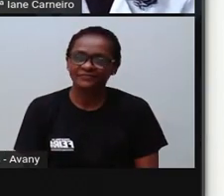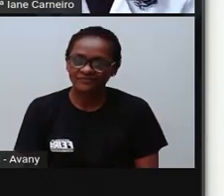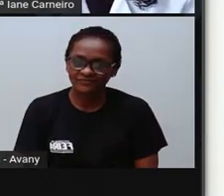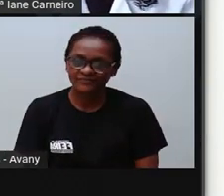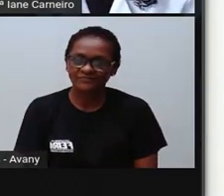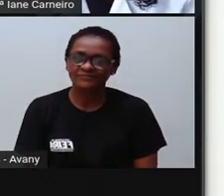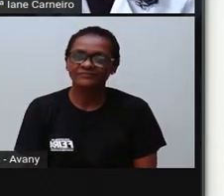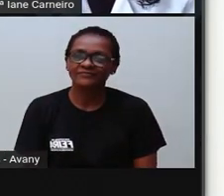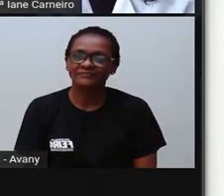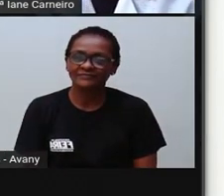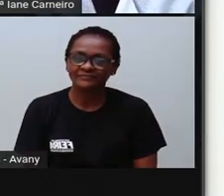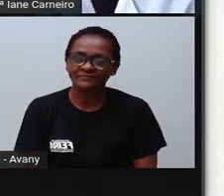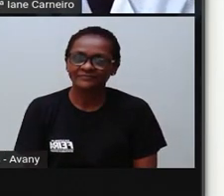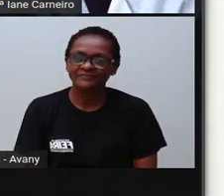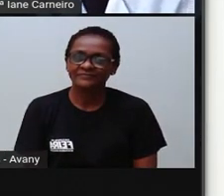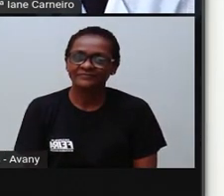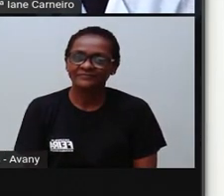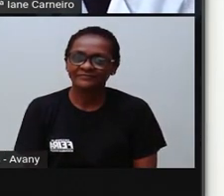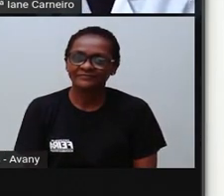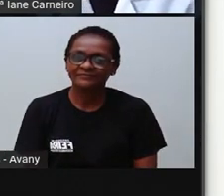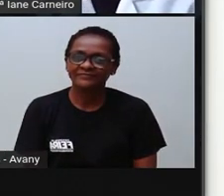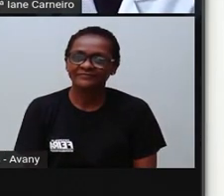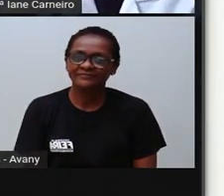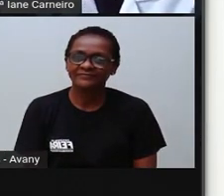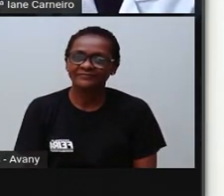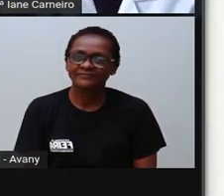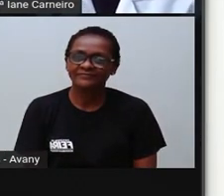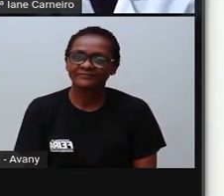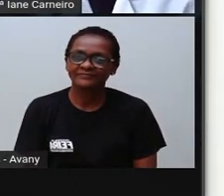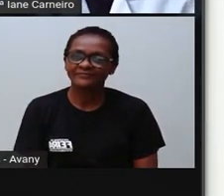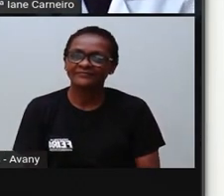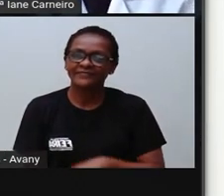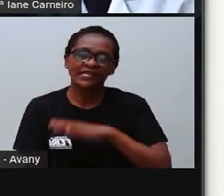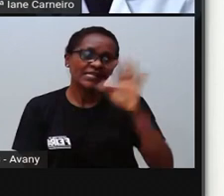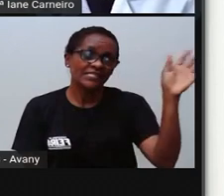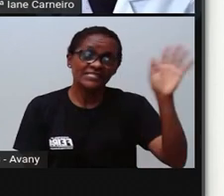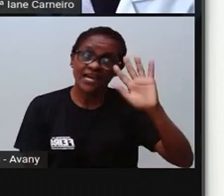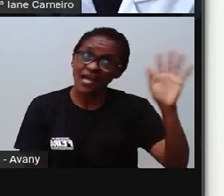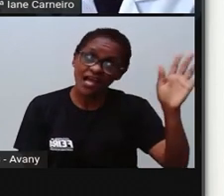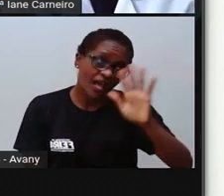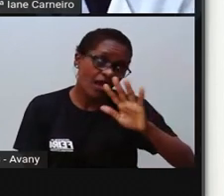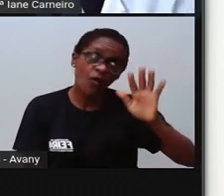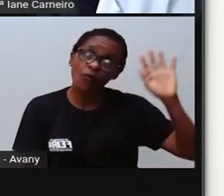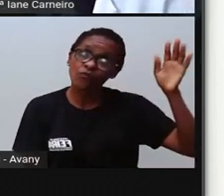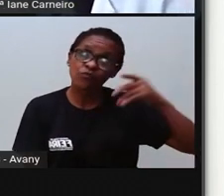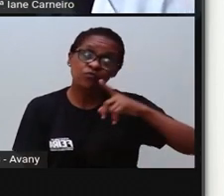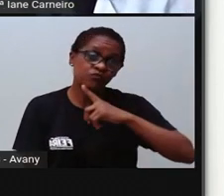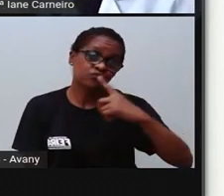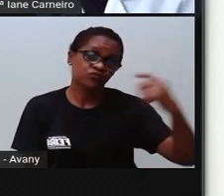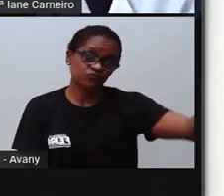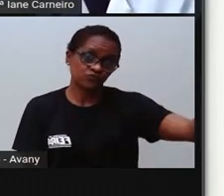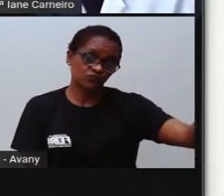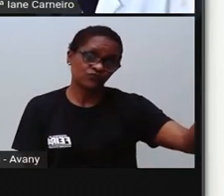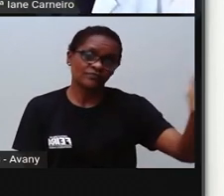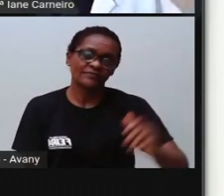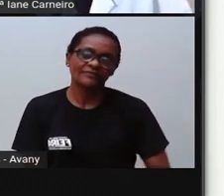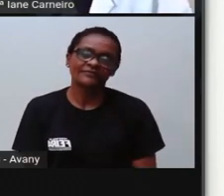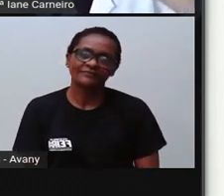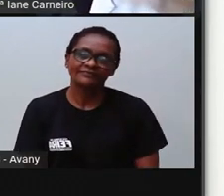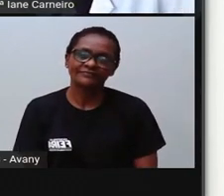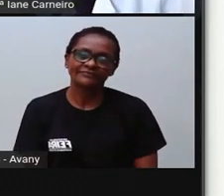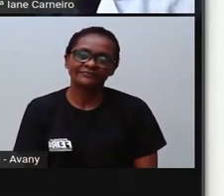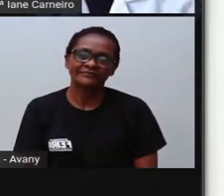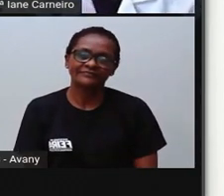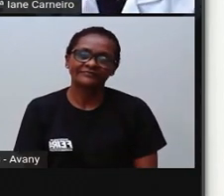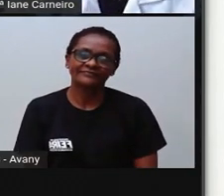Dando adeus. E em outras línguas. Até logo. Bye. Adeus. Solung. E aí você vai